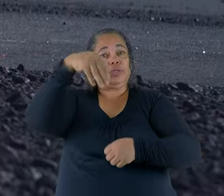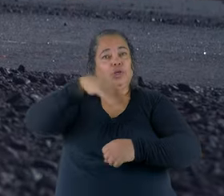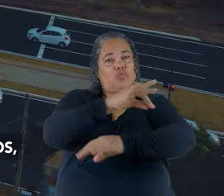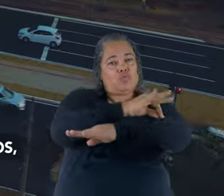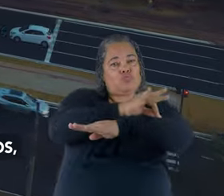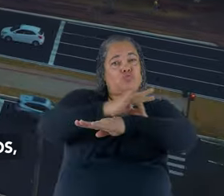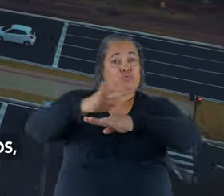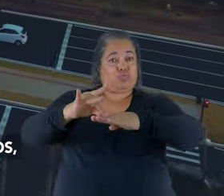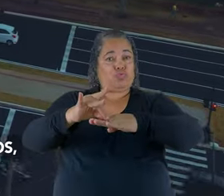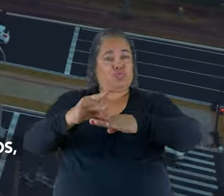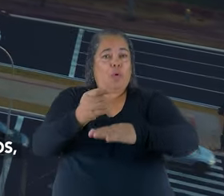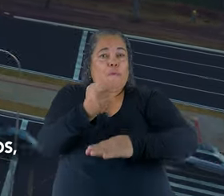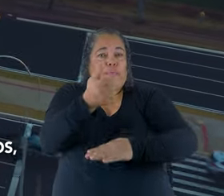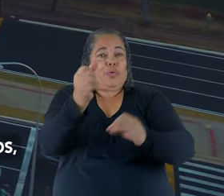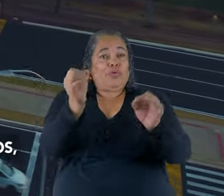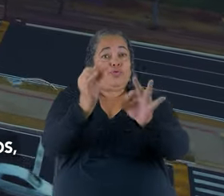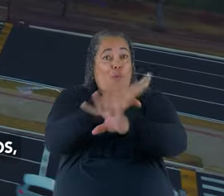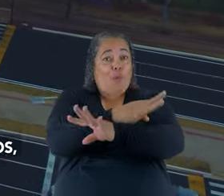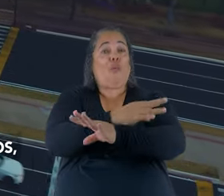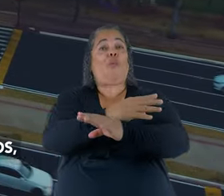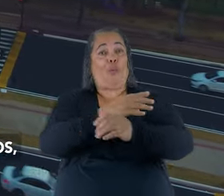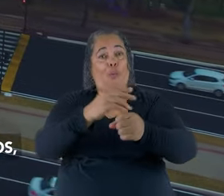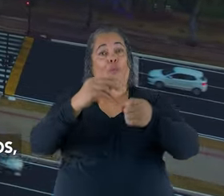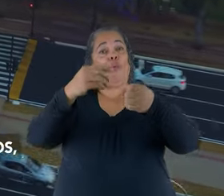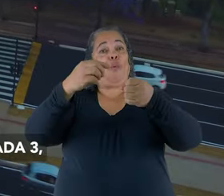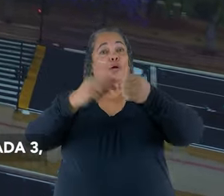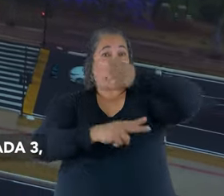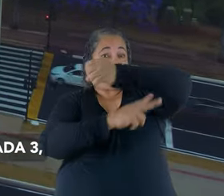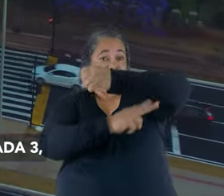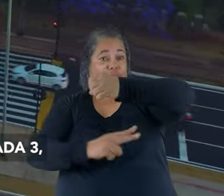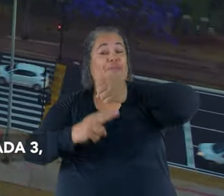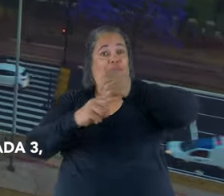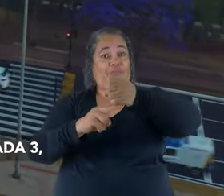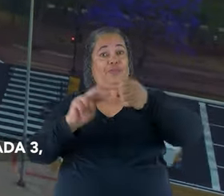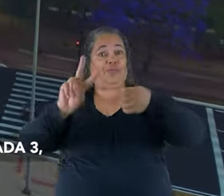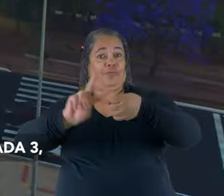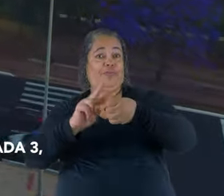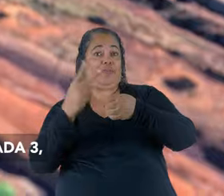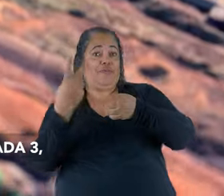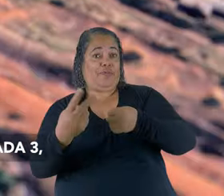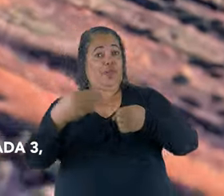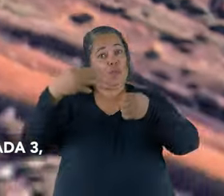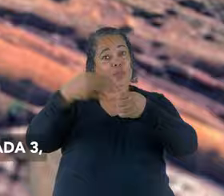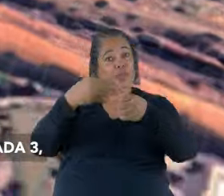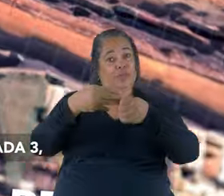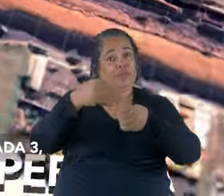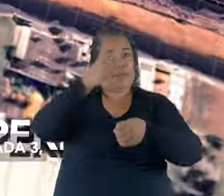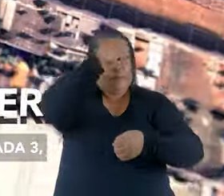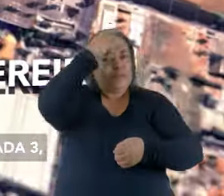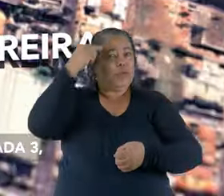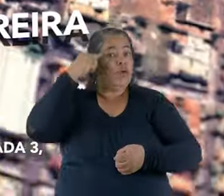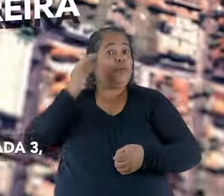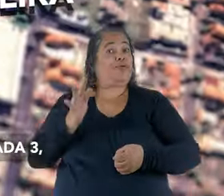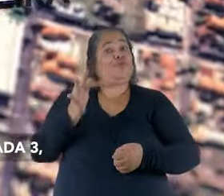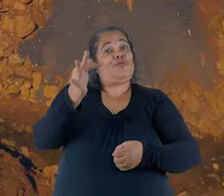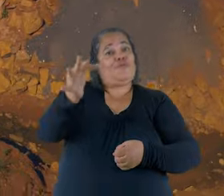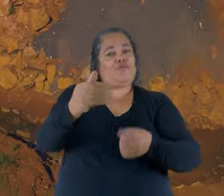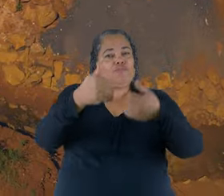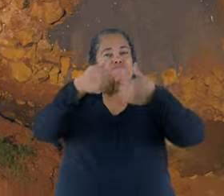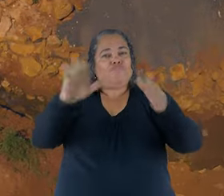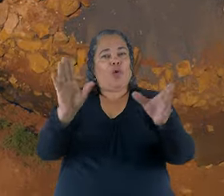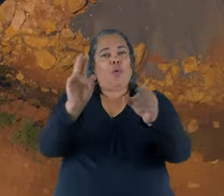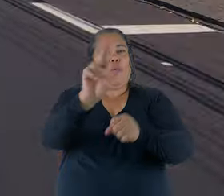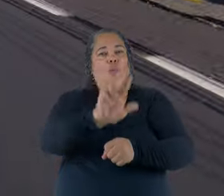recapiadas. Enquanto termina os viadutos da Vinhedos e da Municípios, a Prefeitura pensa na frente e já lançou o Uberland Integrada 3,